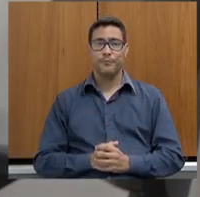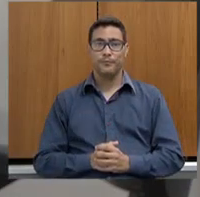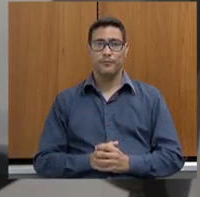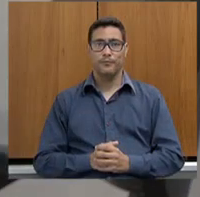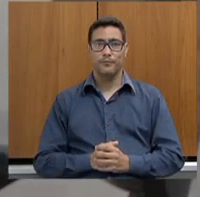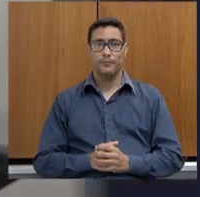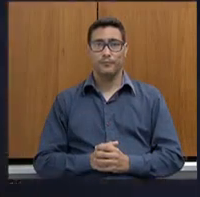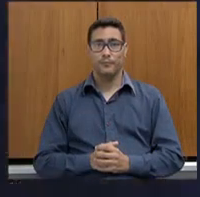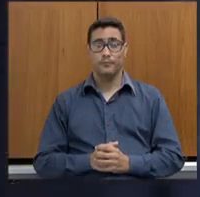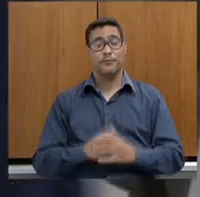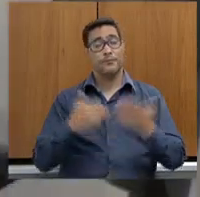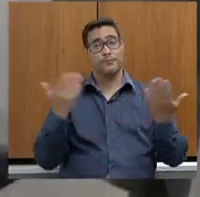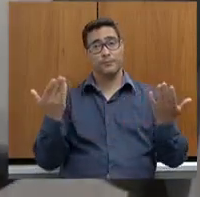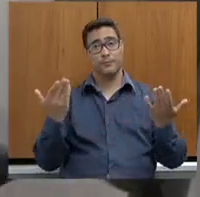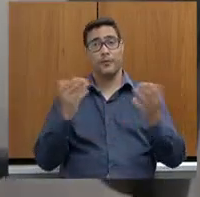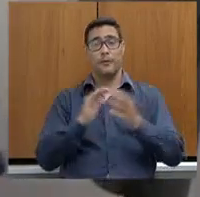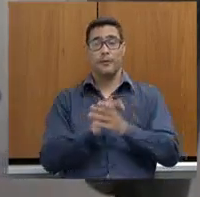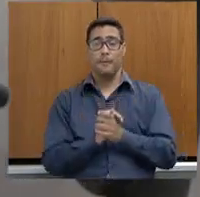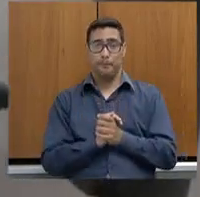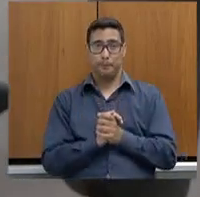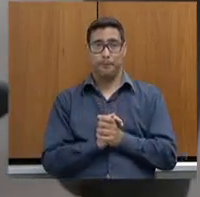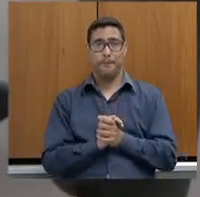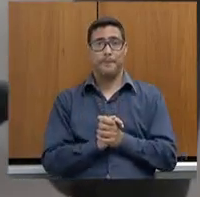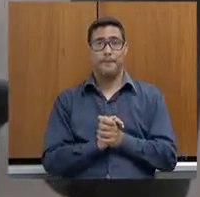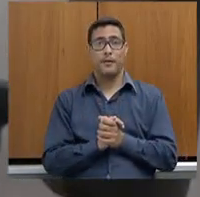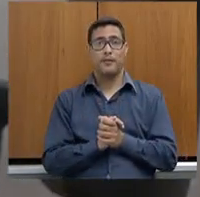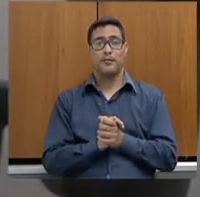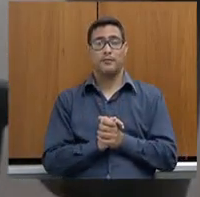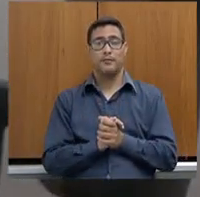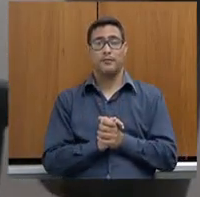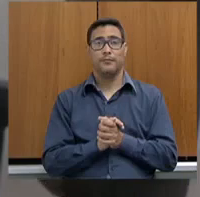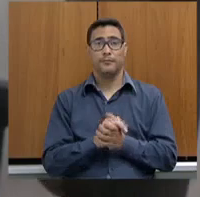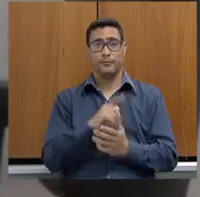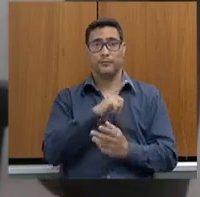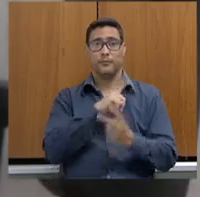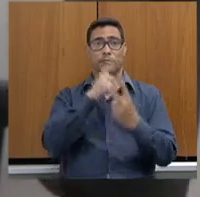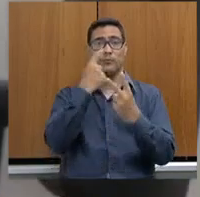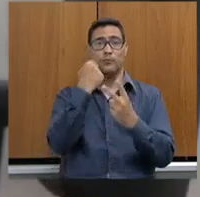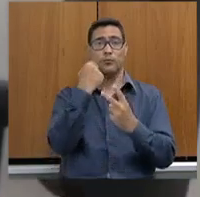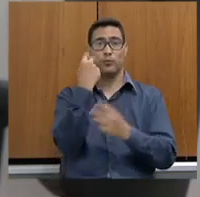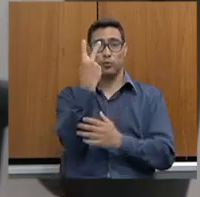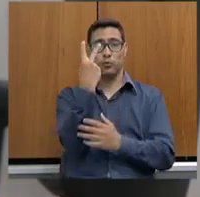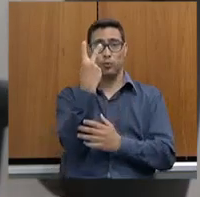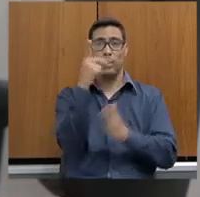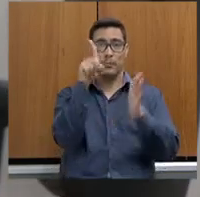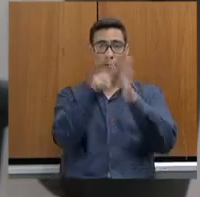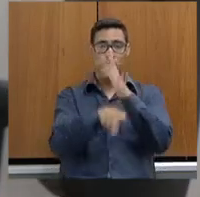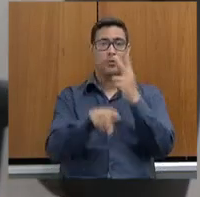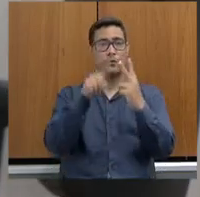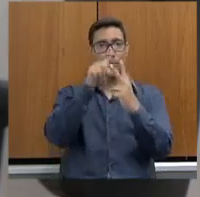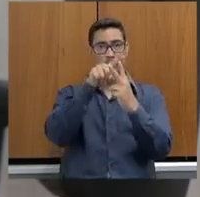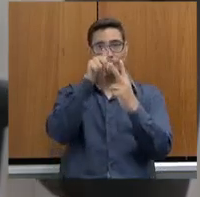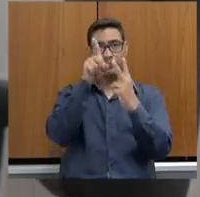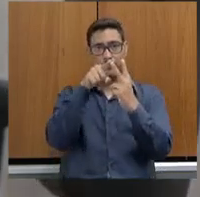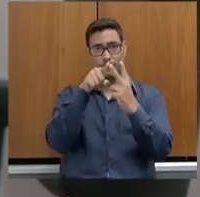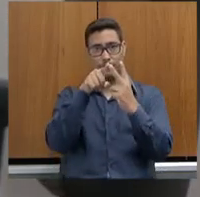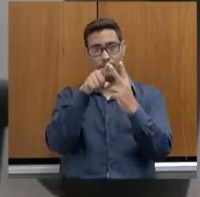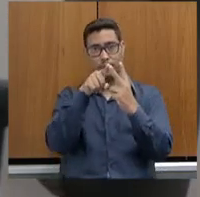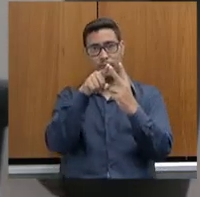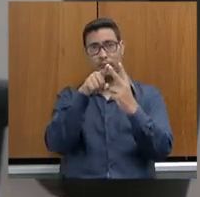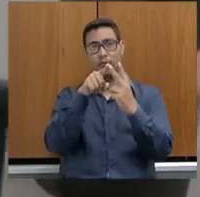Por fim, secretário, nós temos aqui duas perguntas que eu ainda quero deixar aqui para o senhor.